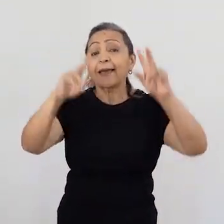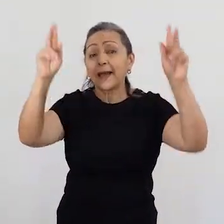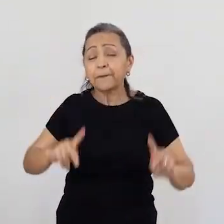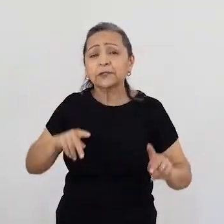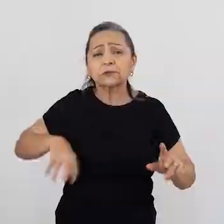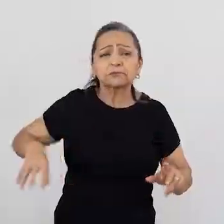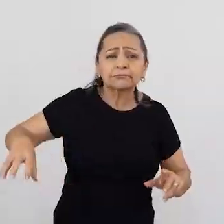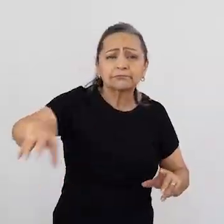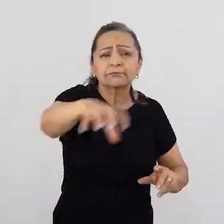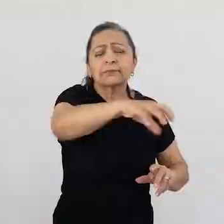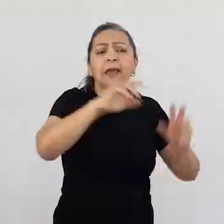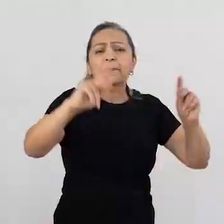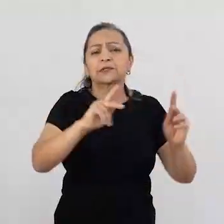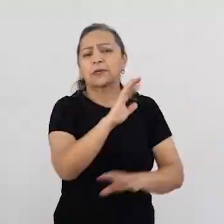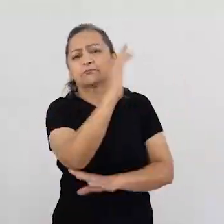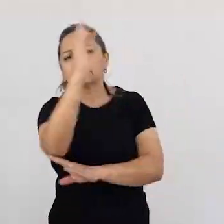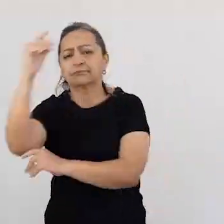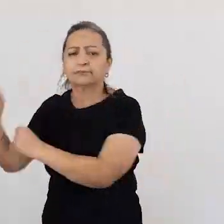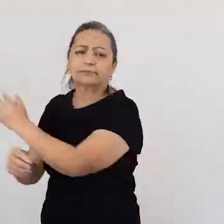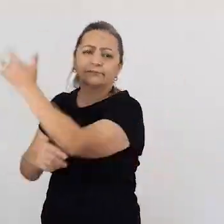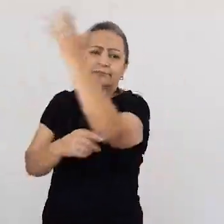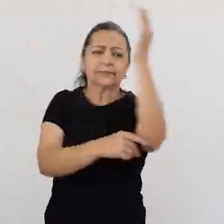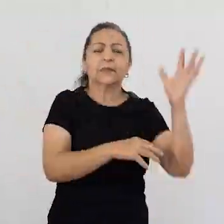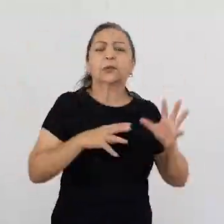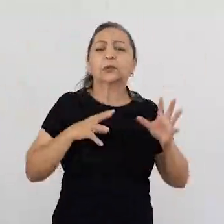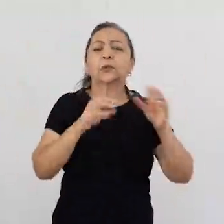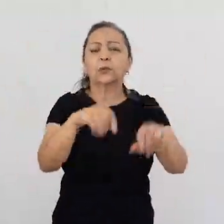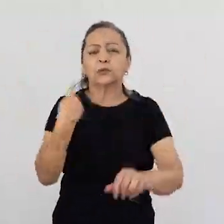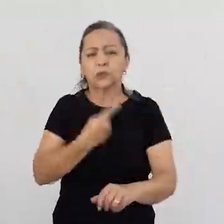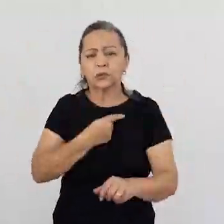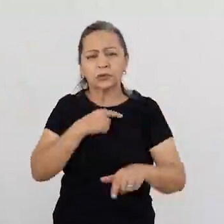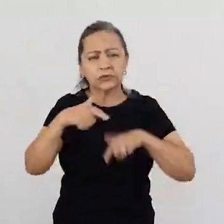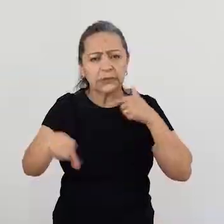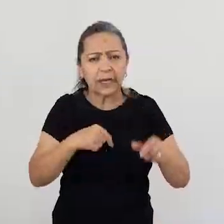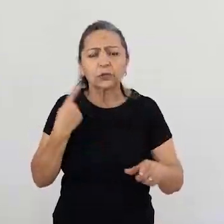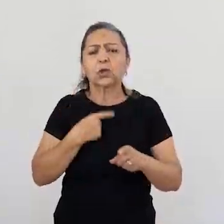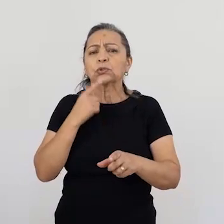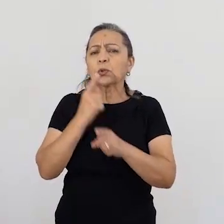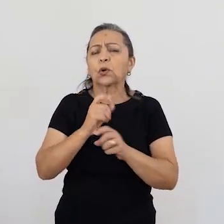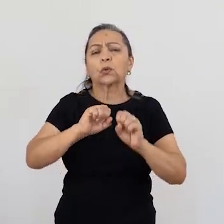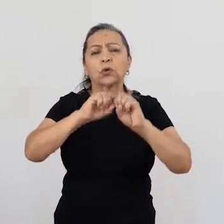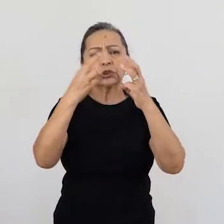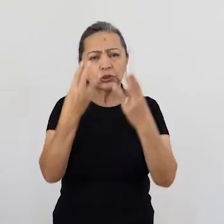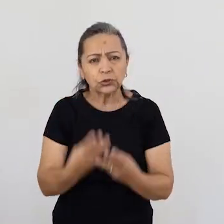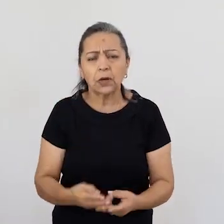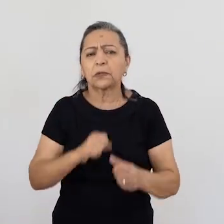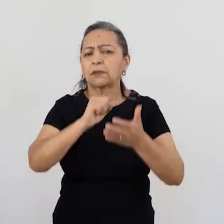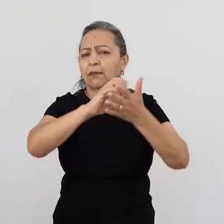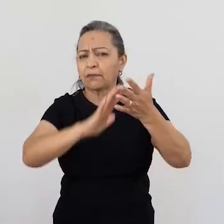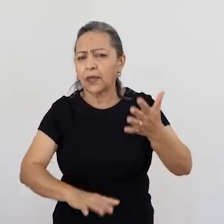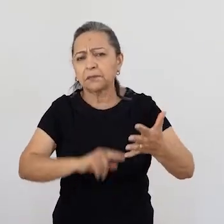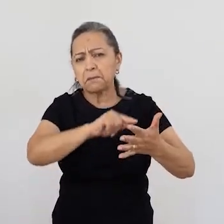que é a paz com o território, a paz com a natureza. Então, todos os nossos trabalhos, nossos encontros, workshops, nossas